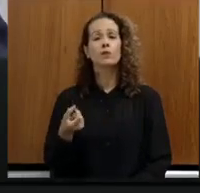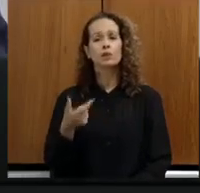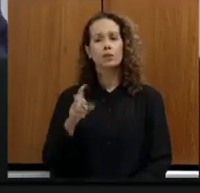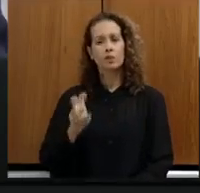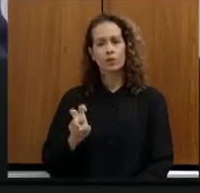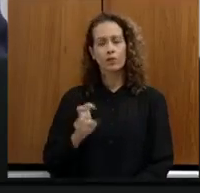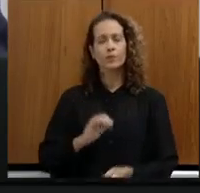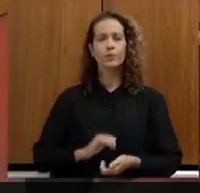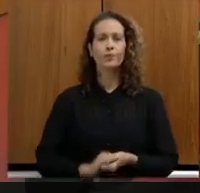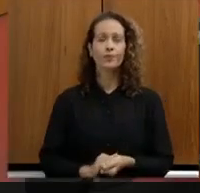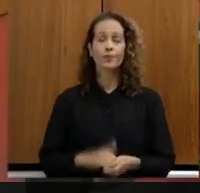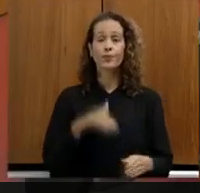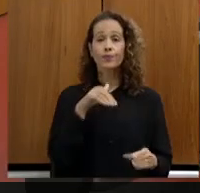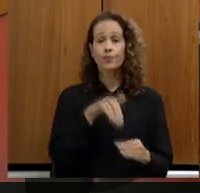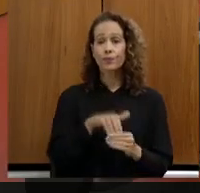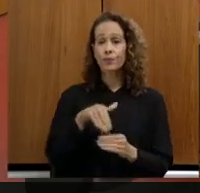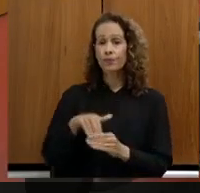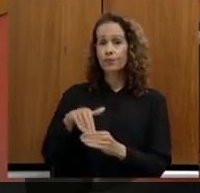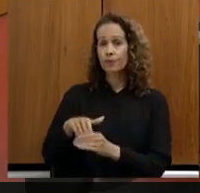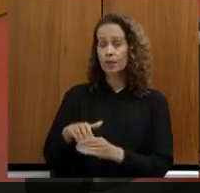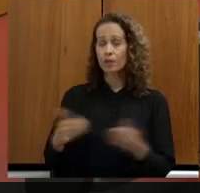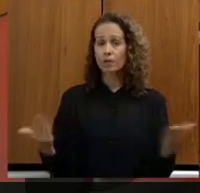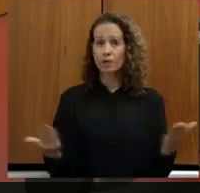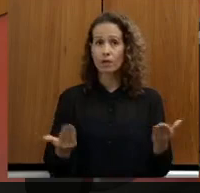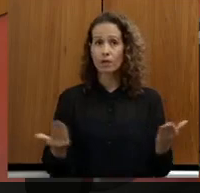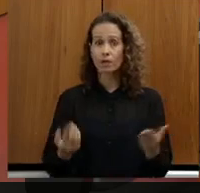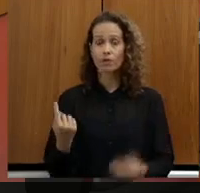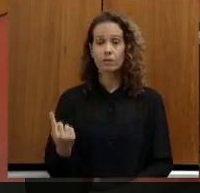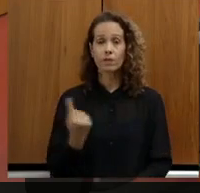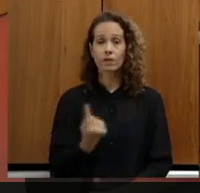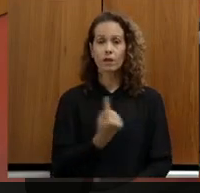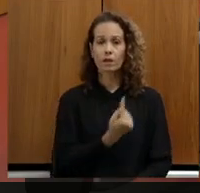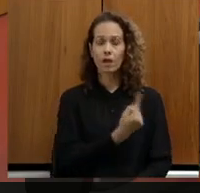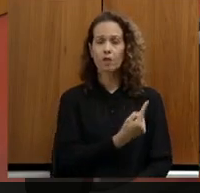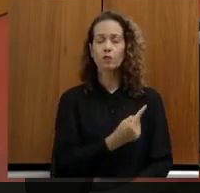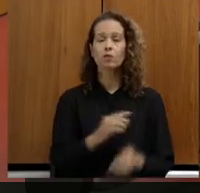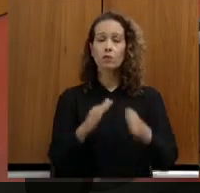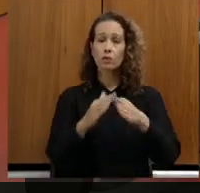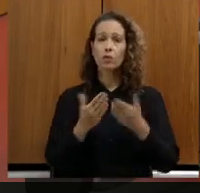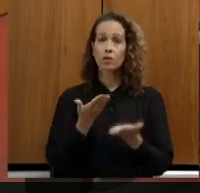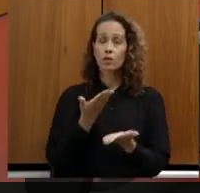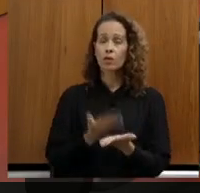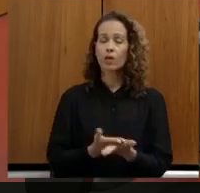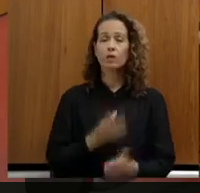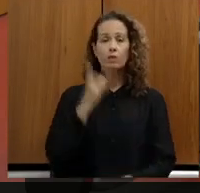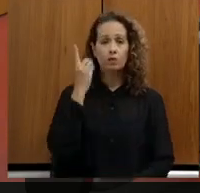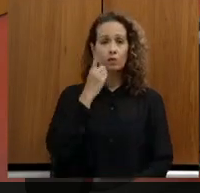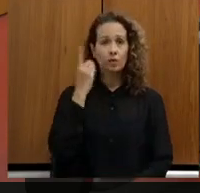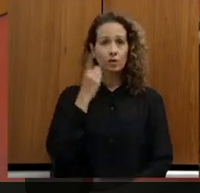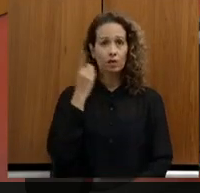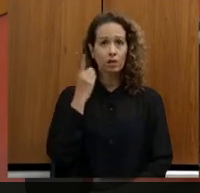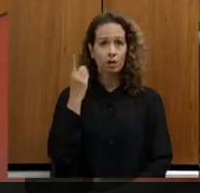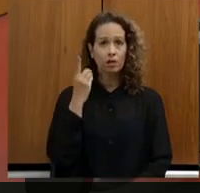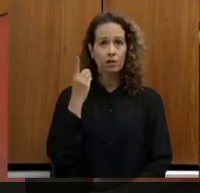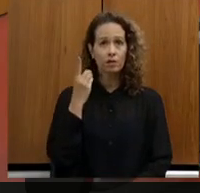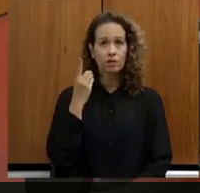Em votação cada um por sua vez os requerimentos do deputado Noraldino Júnior